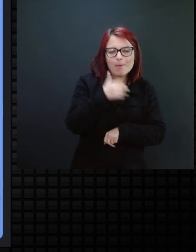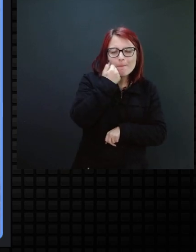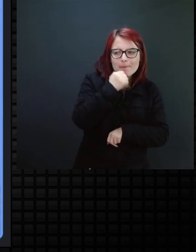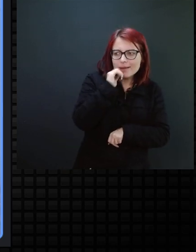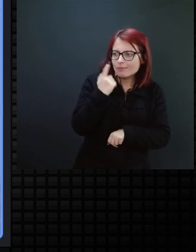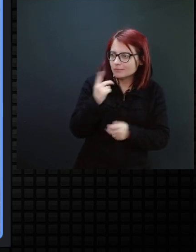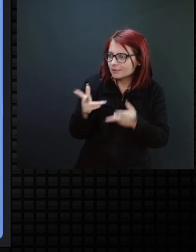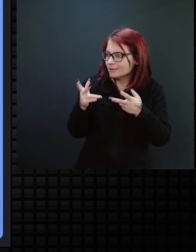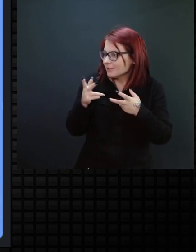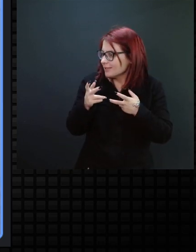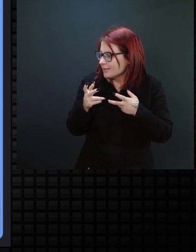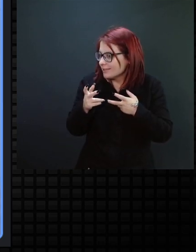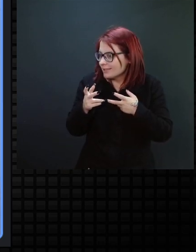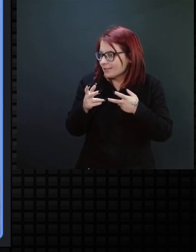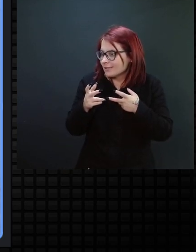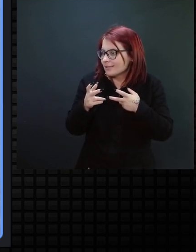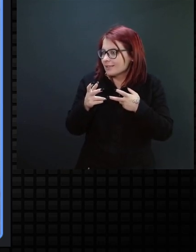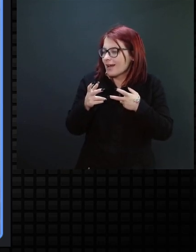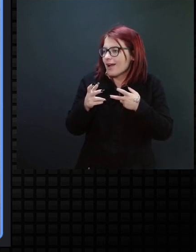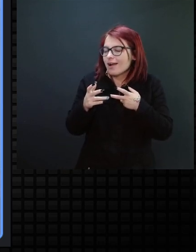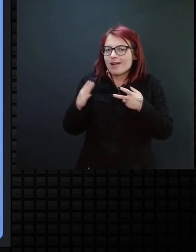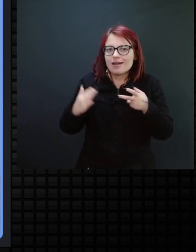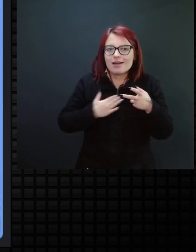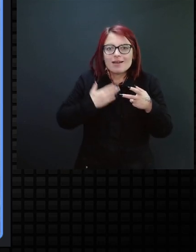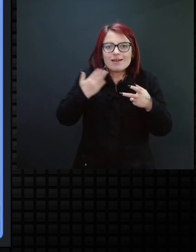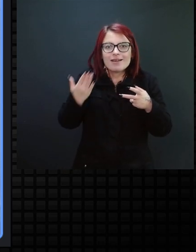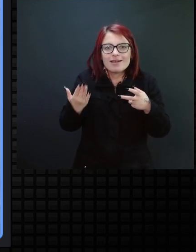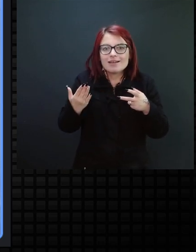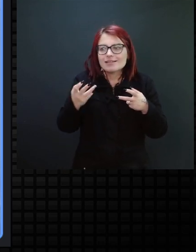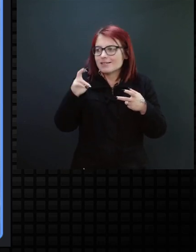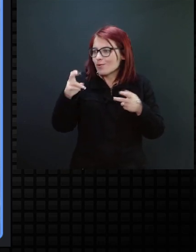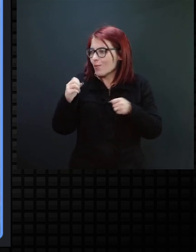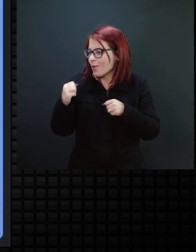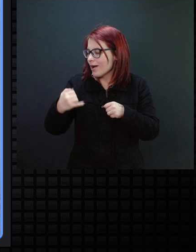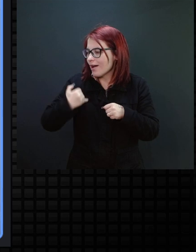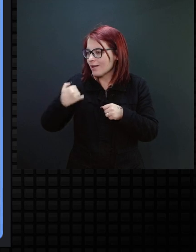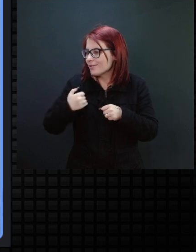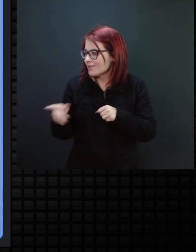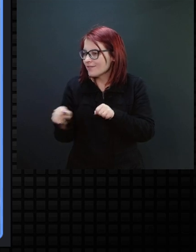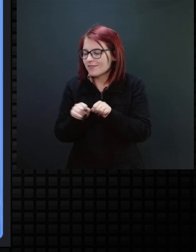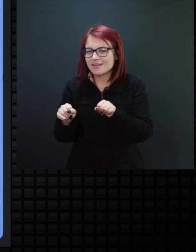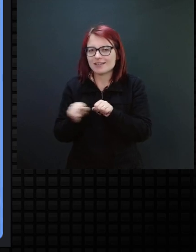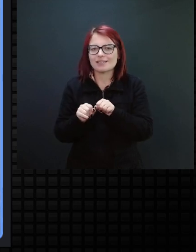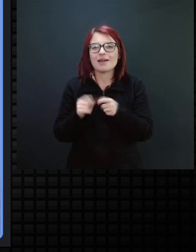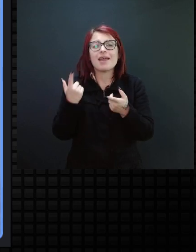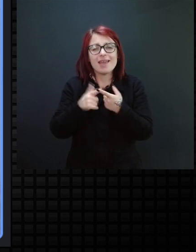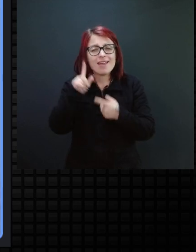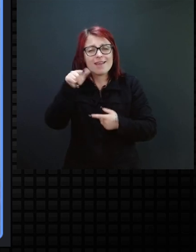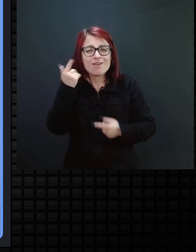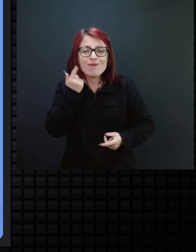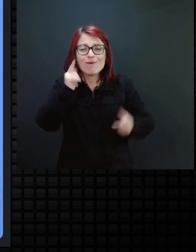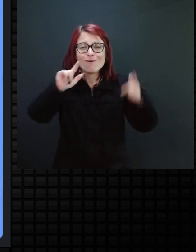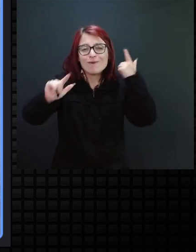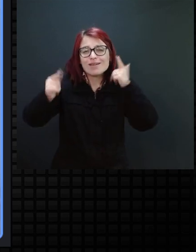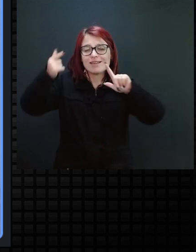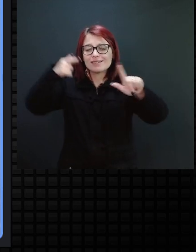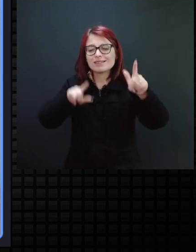isso, aos quatro anos, aos cinco anos, então, essas pequenas conquistas, elas são